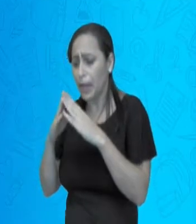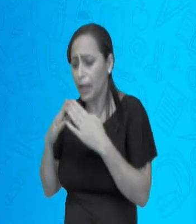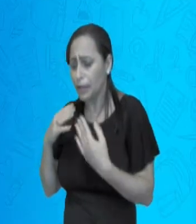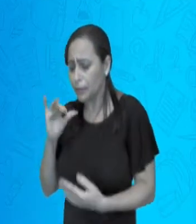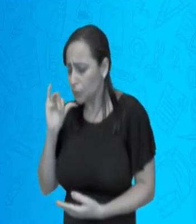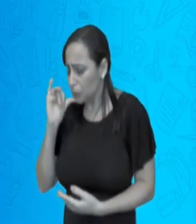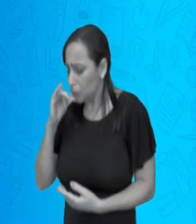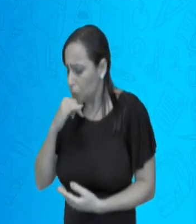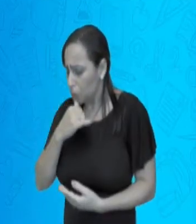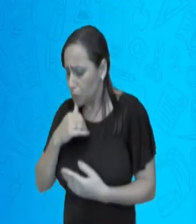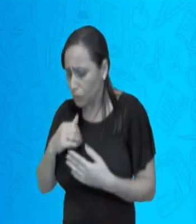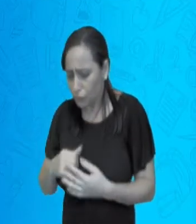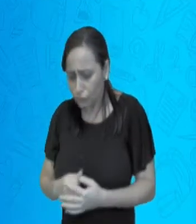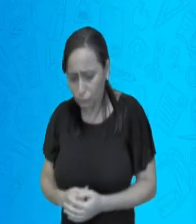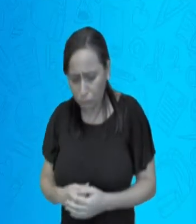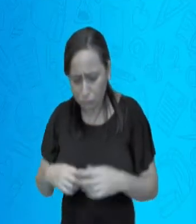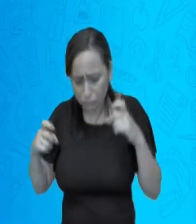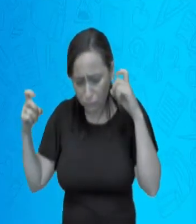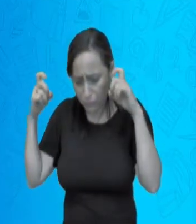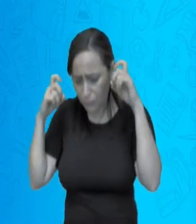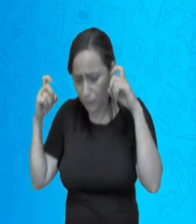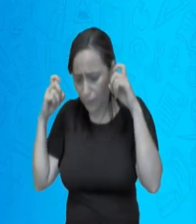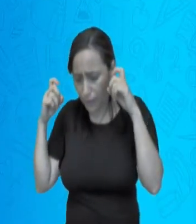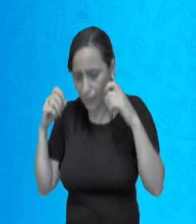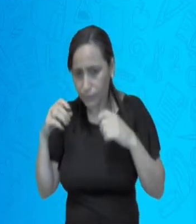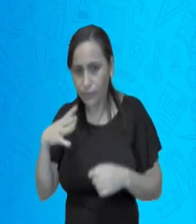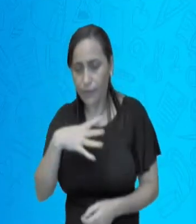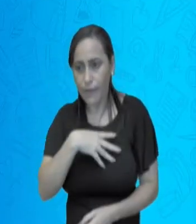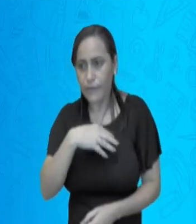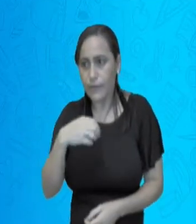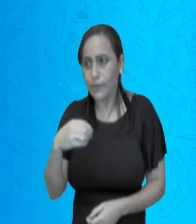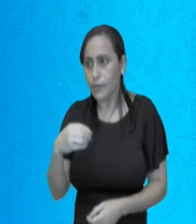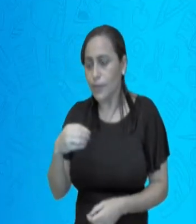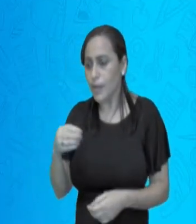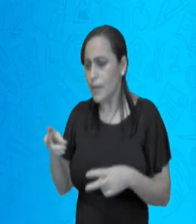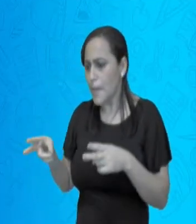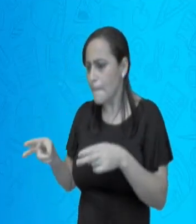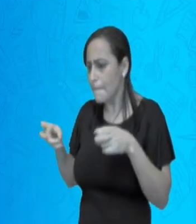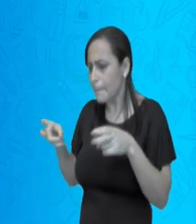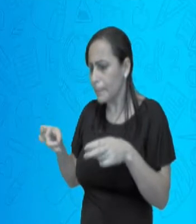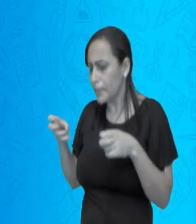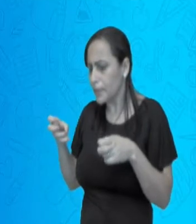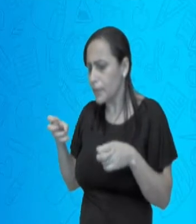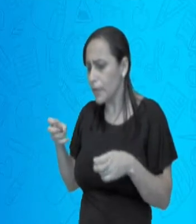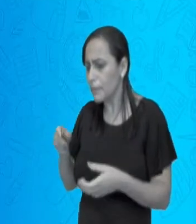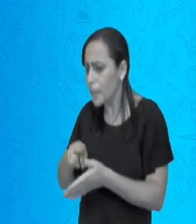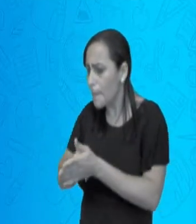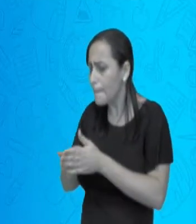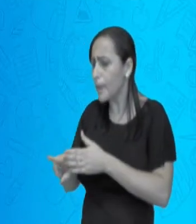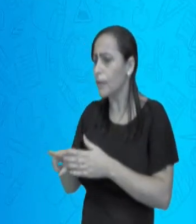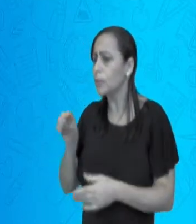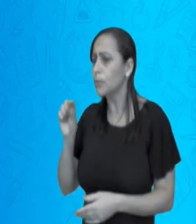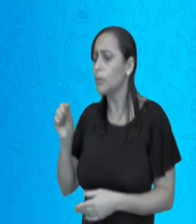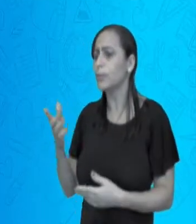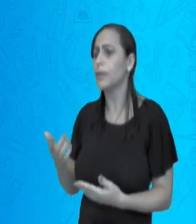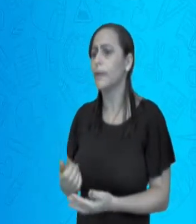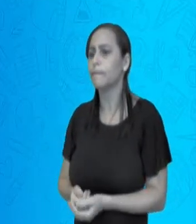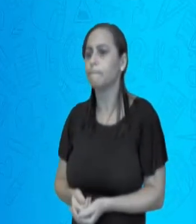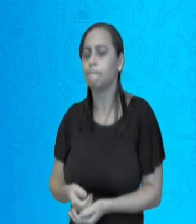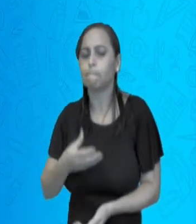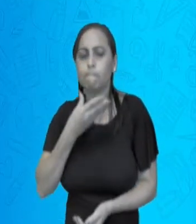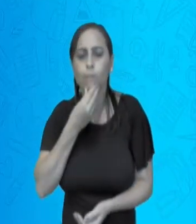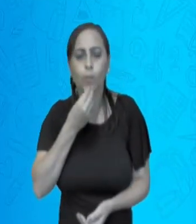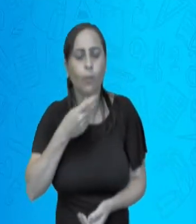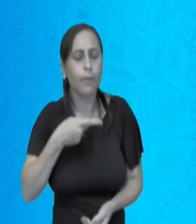a sua filha chegou para ele e perguntou por que ele estava tão tristonho. E ele contou toda a história para a filha dele.